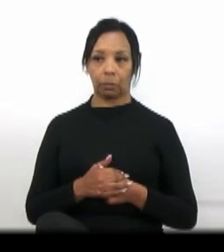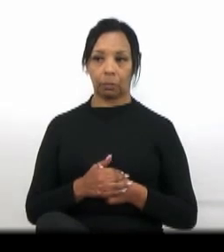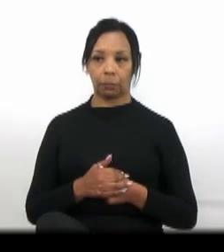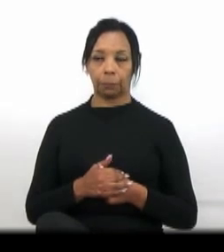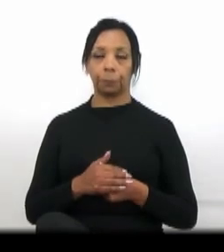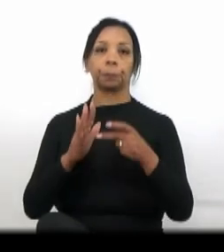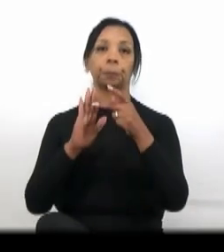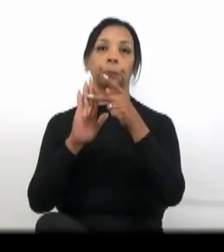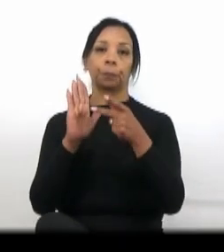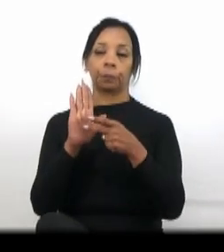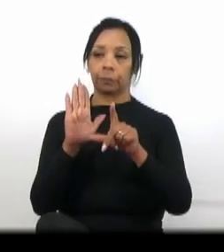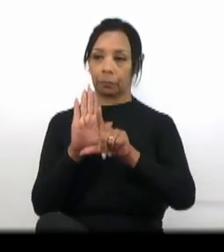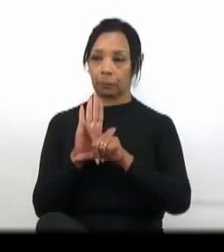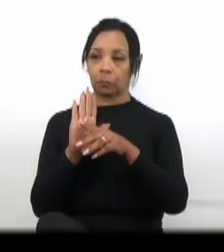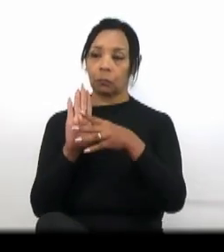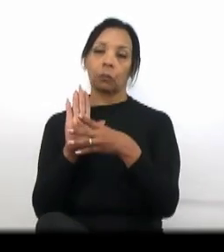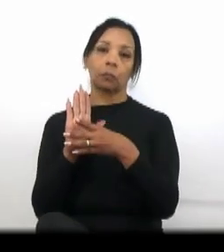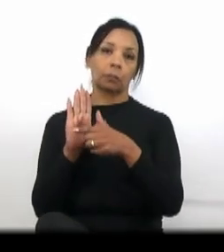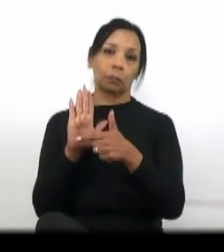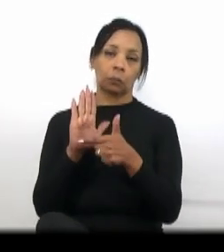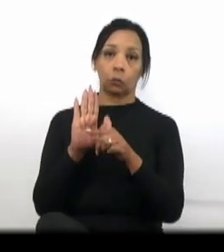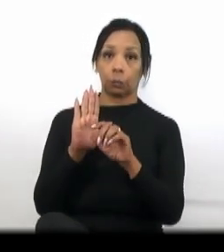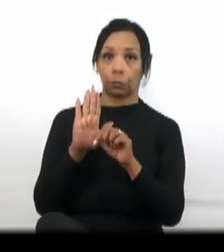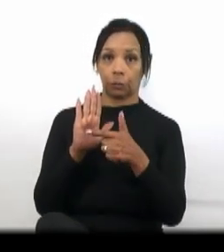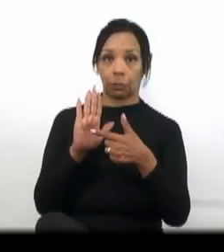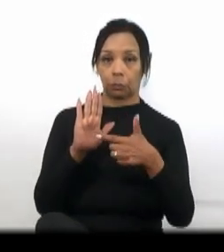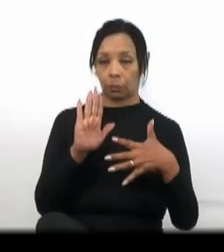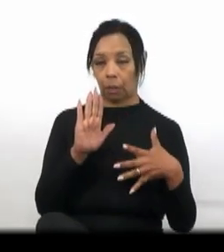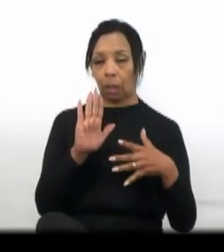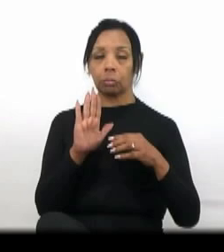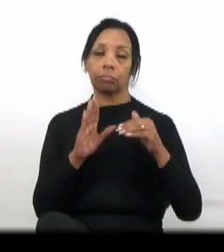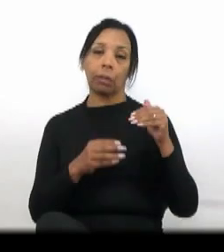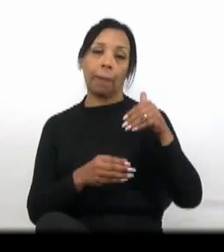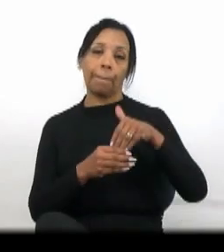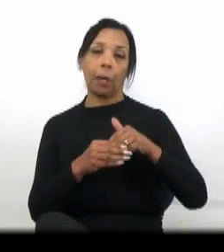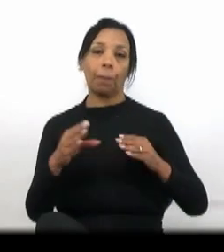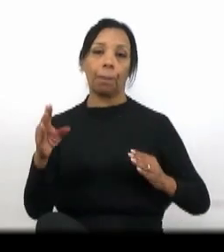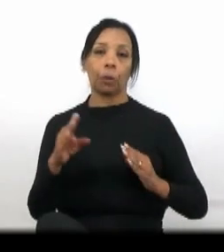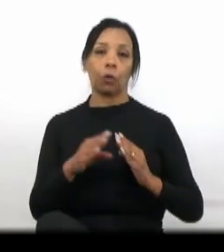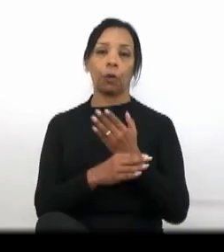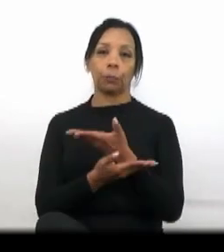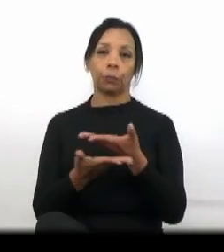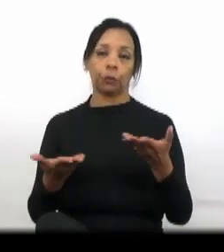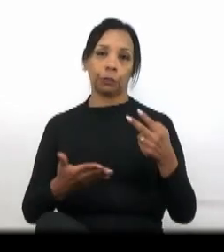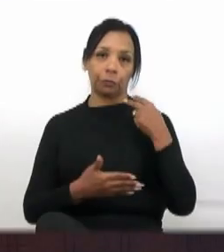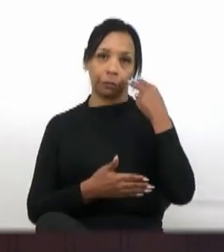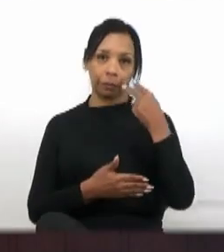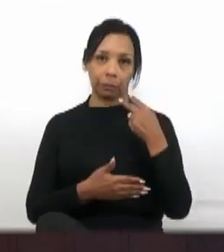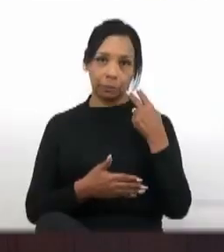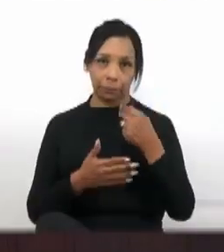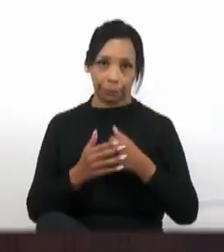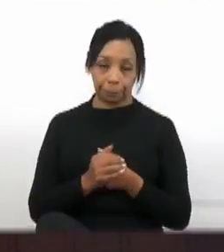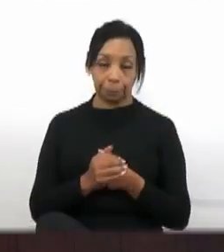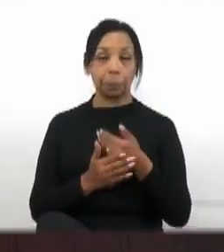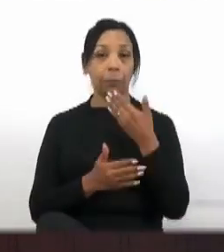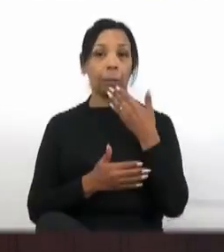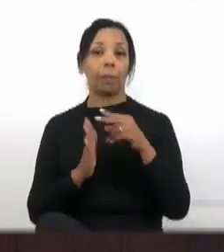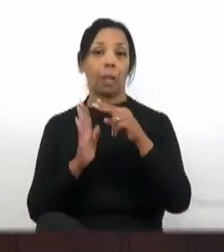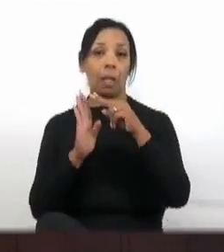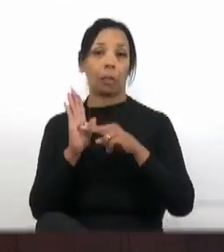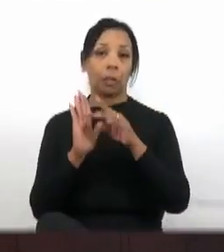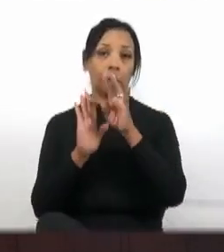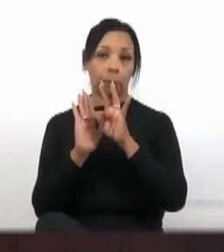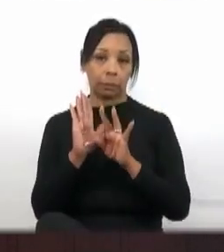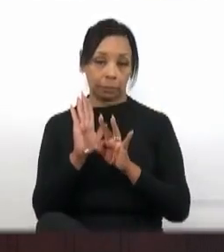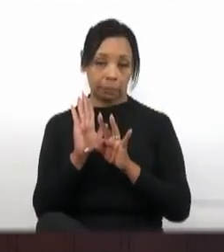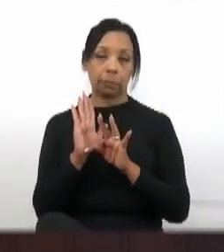Projeto de lei nº 41 de 2024, em segundo turno, foi aprovado por unanimidade. Solicita a dispensa da redação final, Sra.